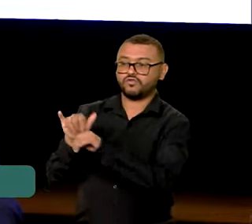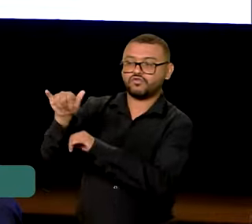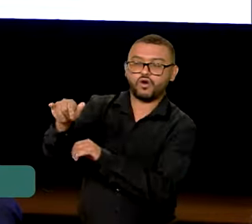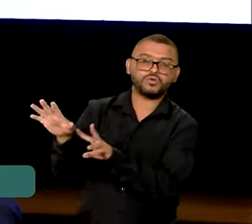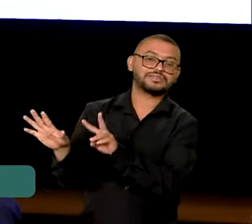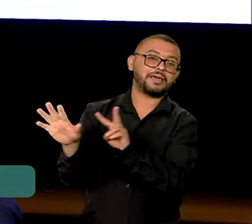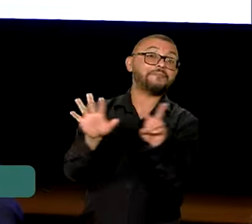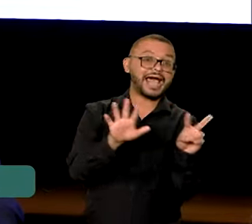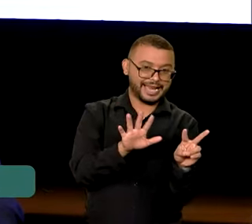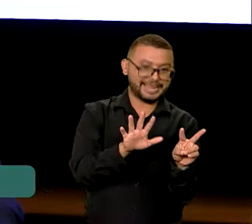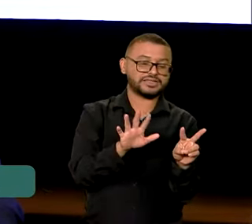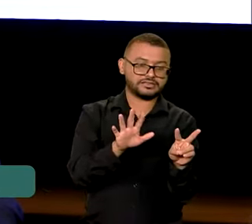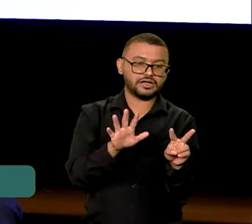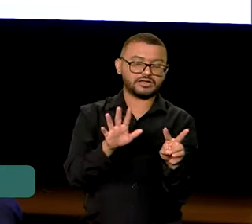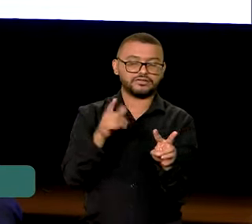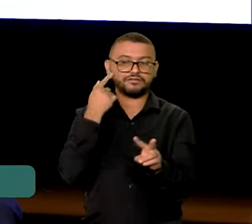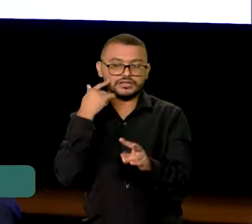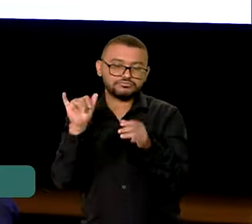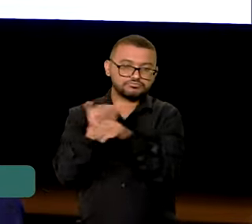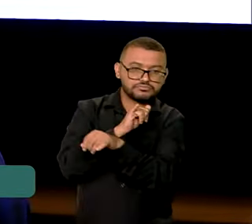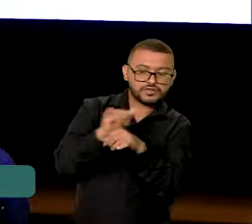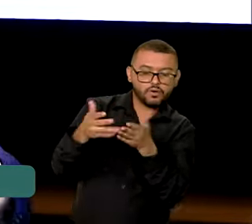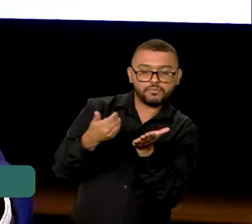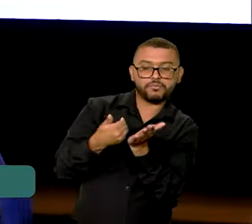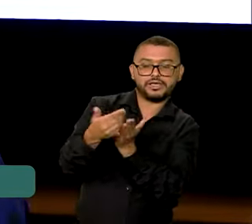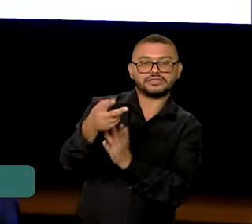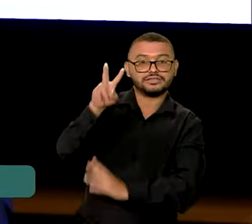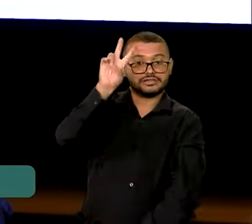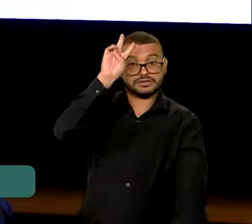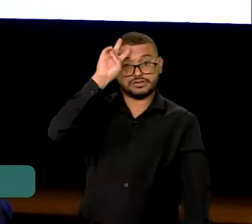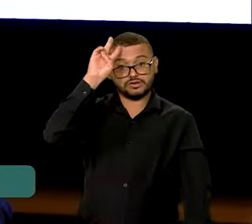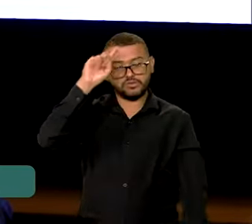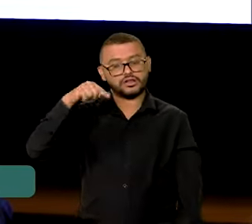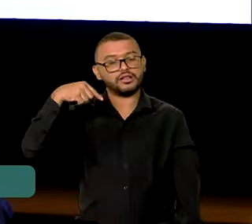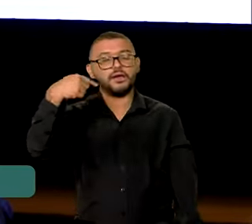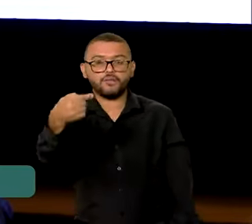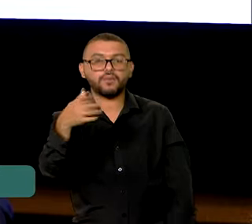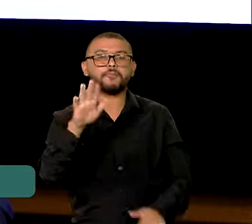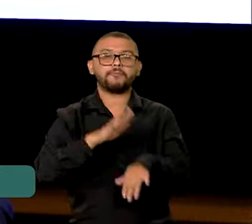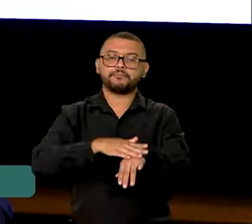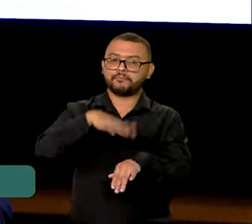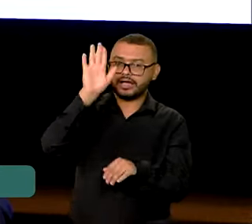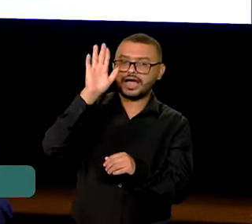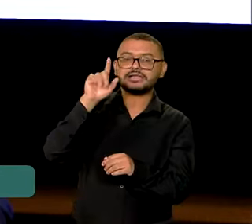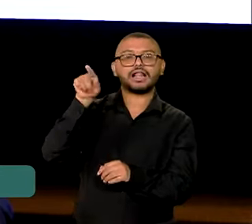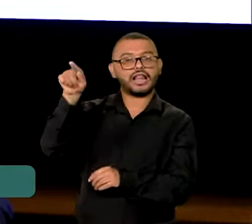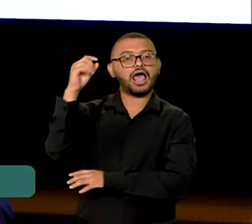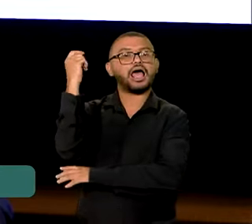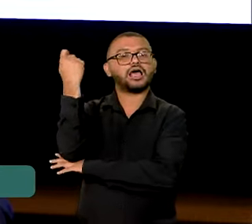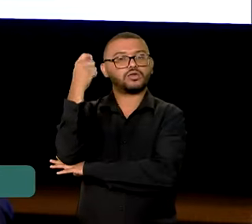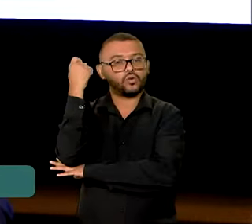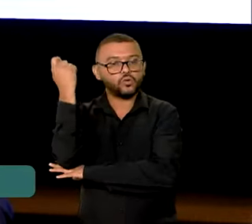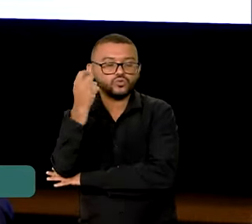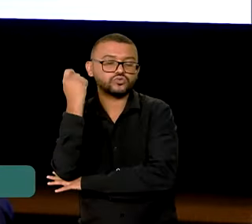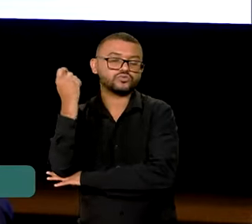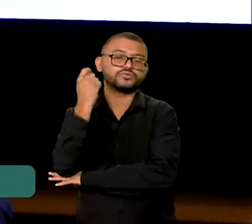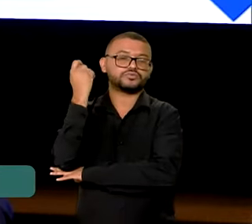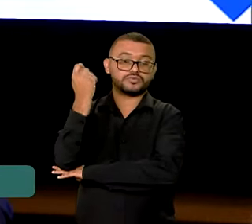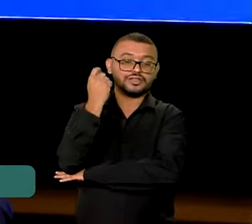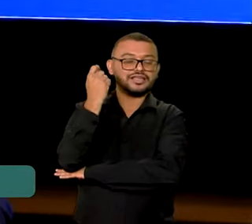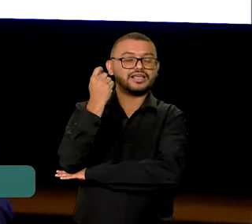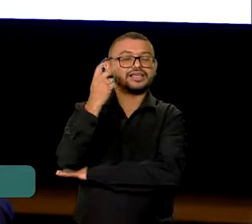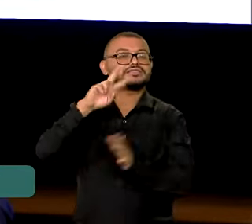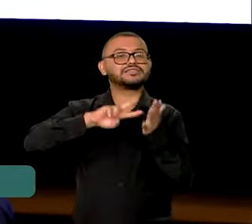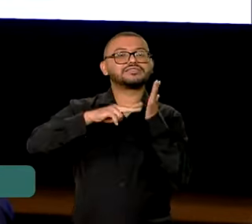semanais, que nós, a partir de segunda-feira, já teremos no Estado do Rio Grande do Sul. Isso